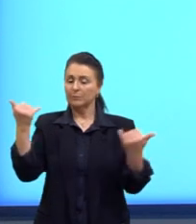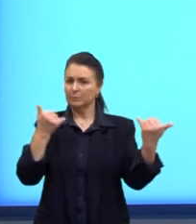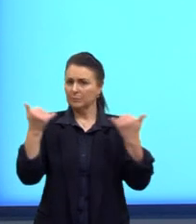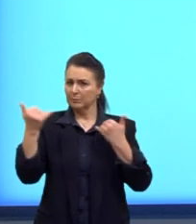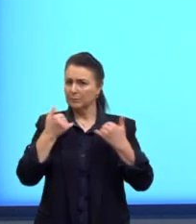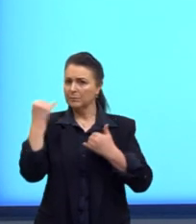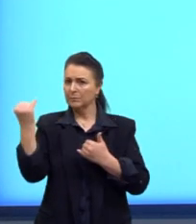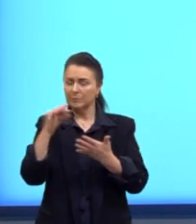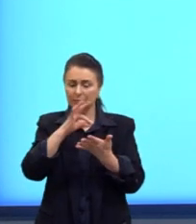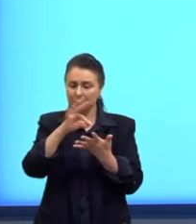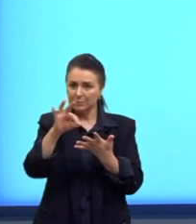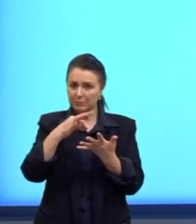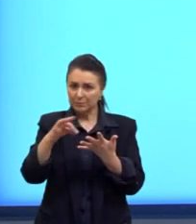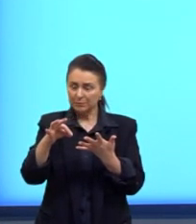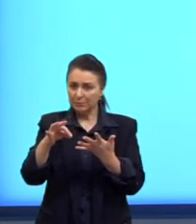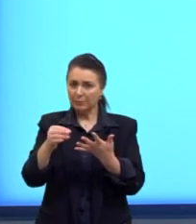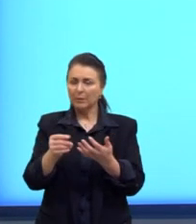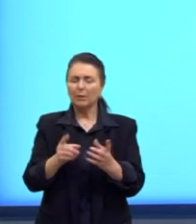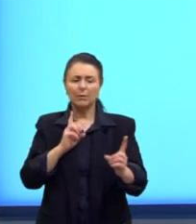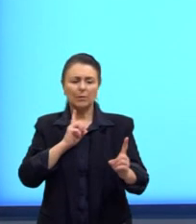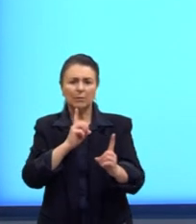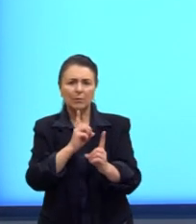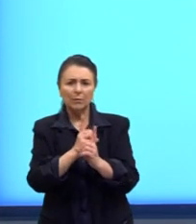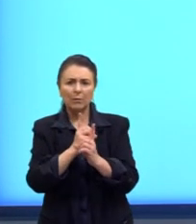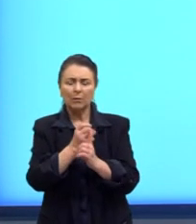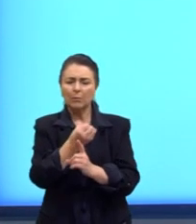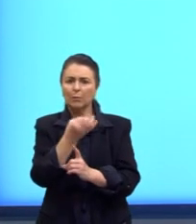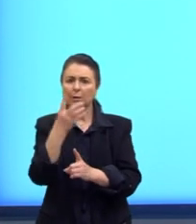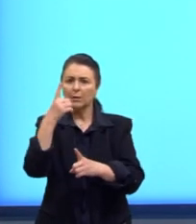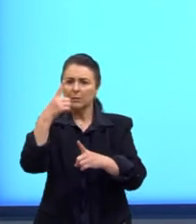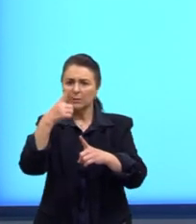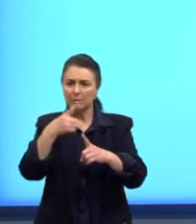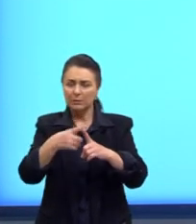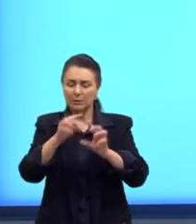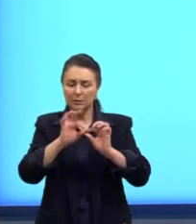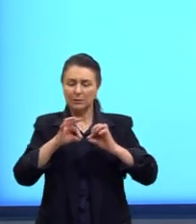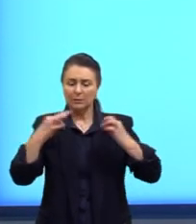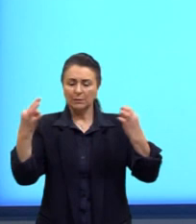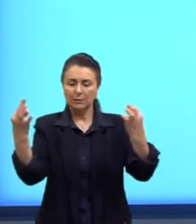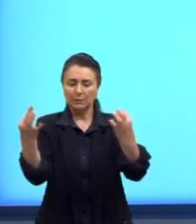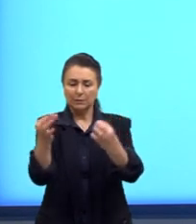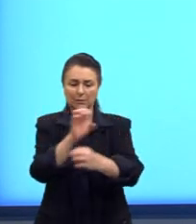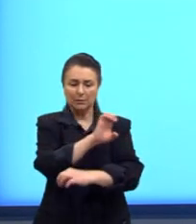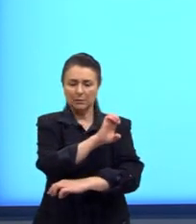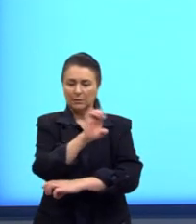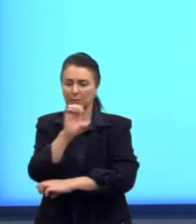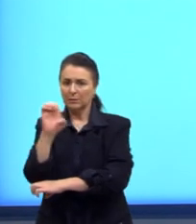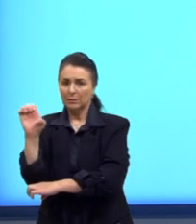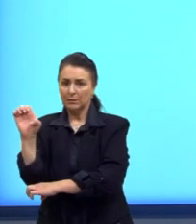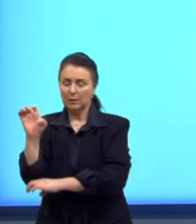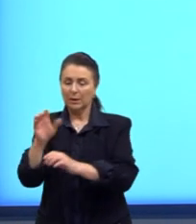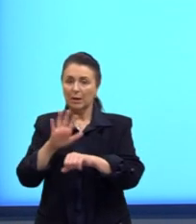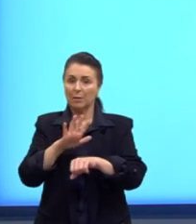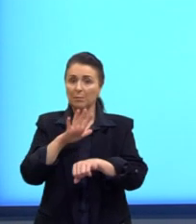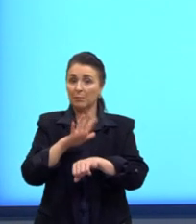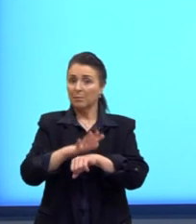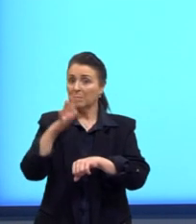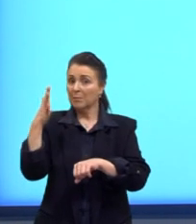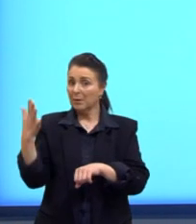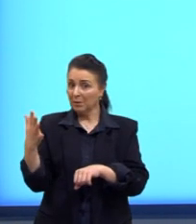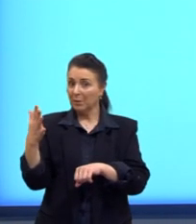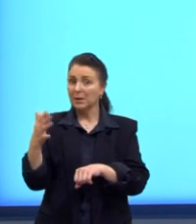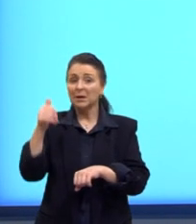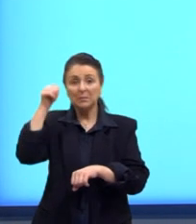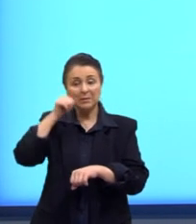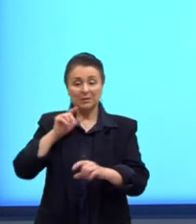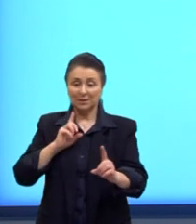nós buscamos encontrar quantas vezes a circunferência da linha do Equador é maior do que a circunferência que a